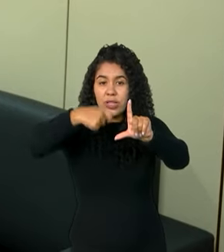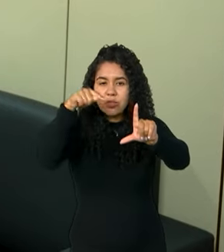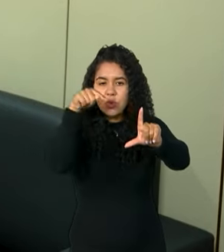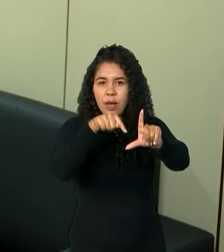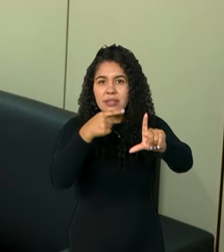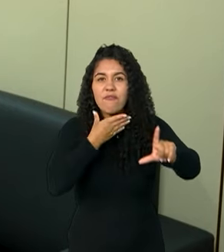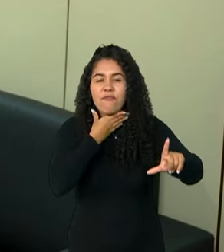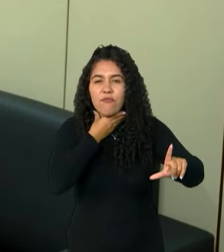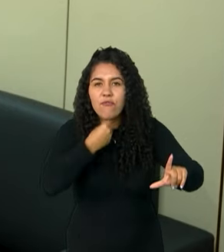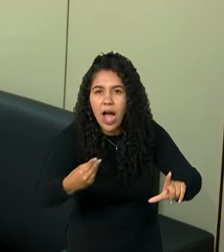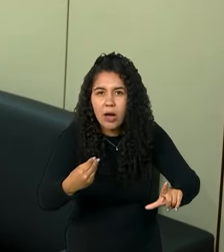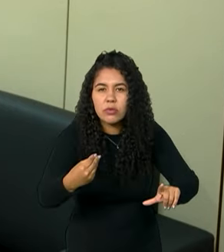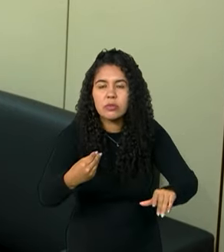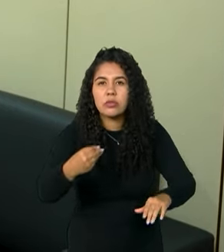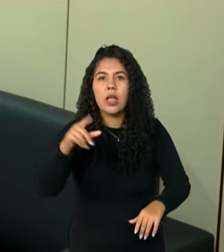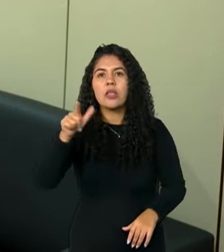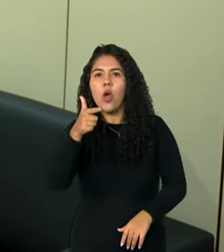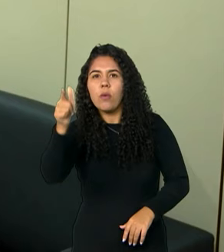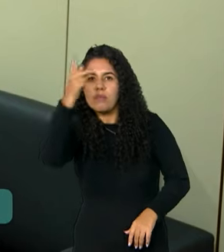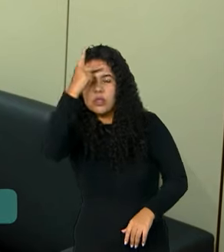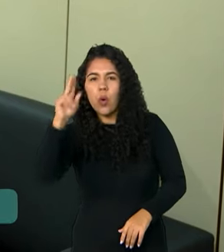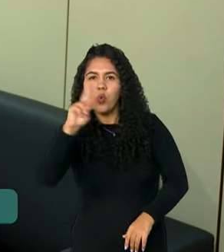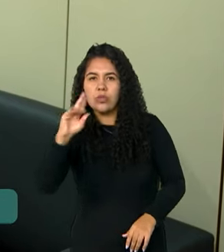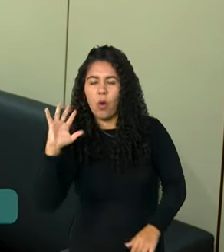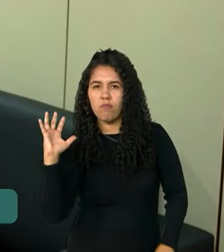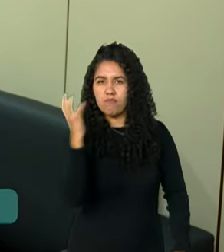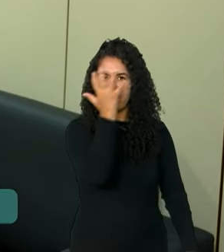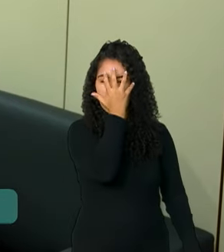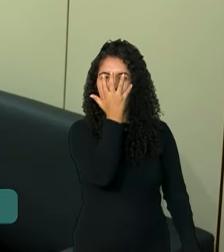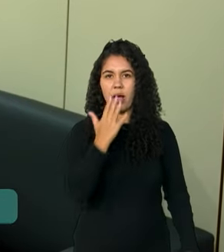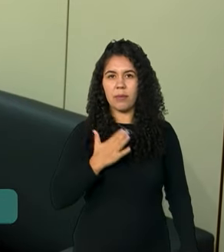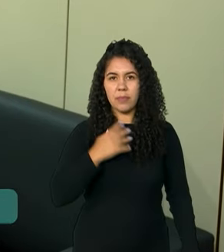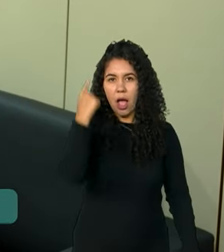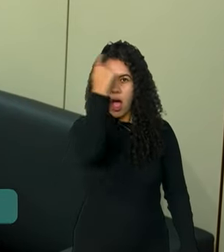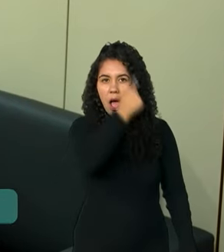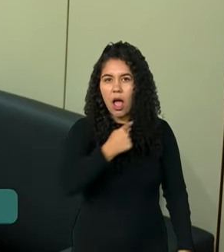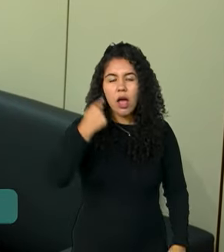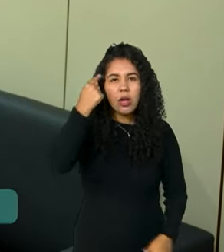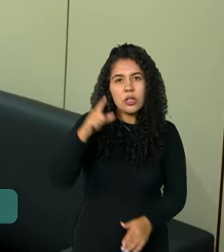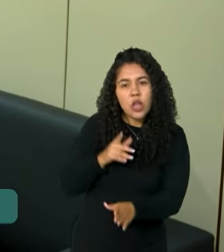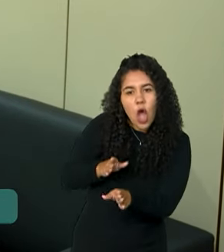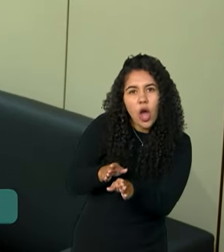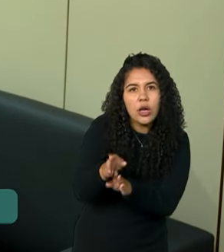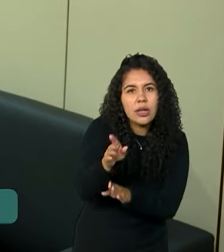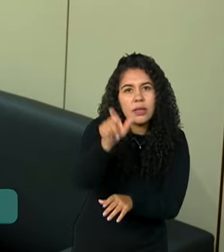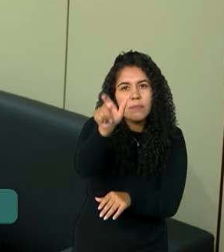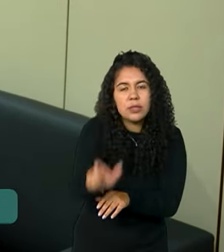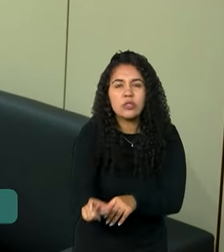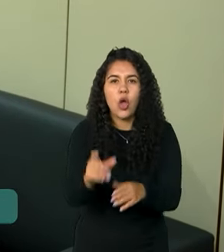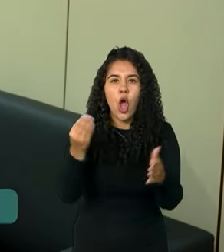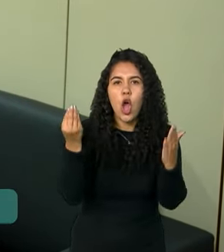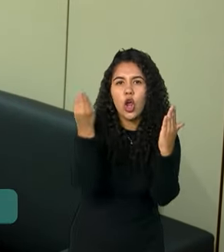manipulado com minha imagem, orientando o usuário a inserir dados pessoais